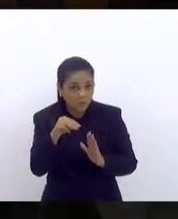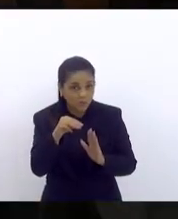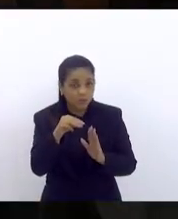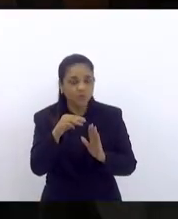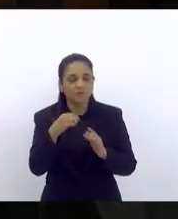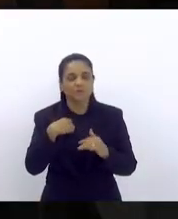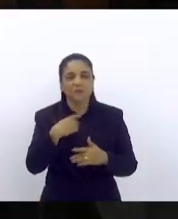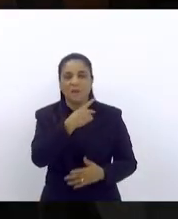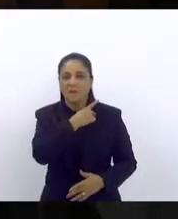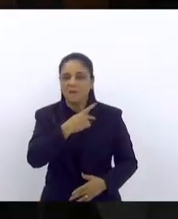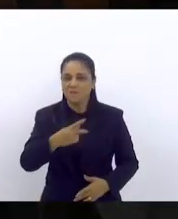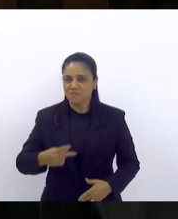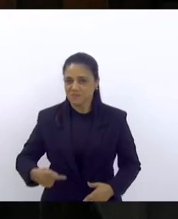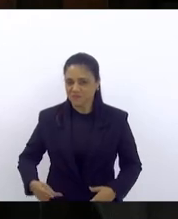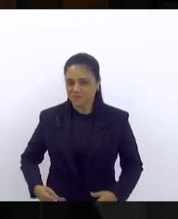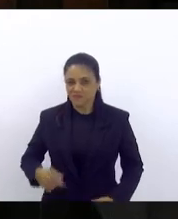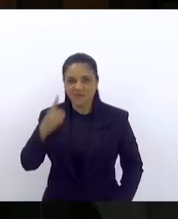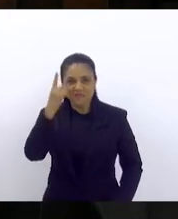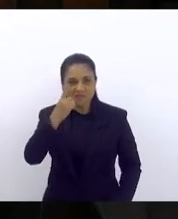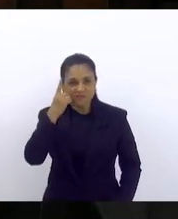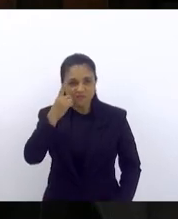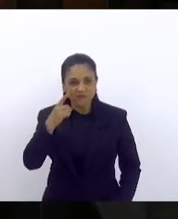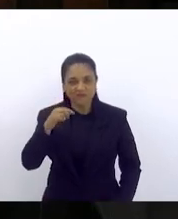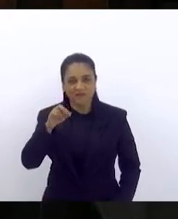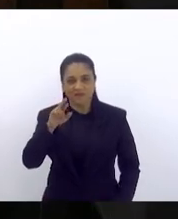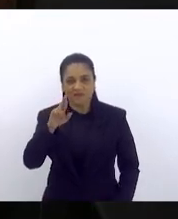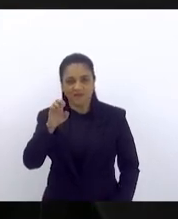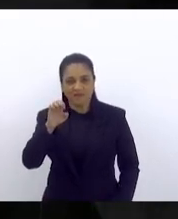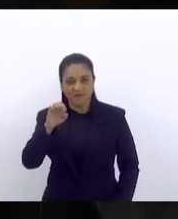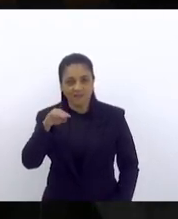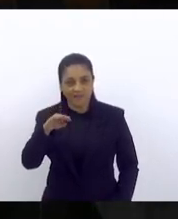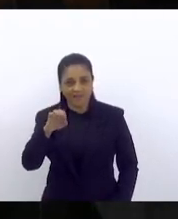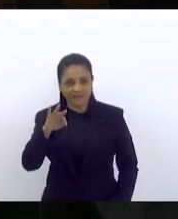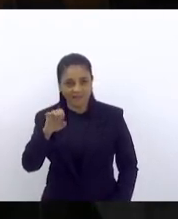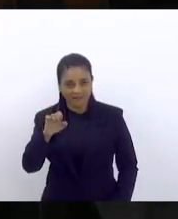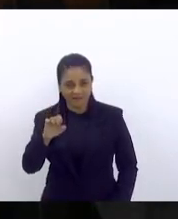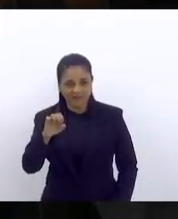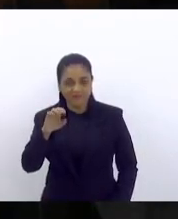deputada Renata de Souza